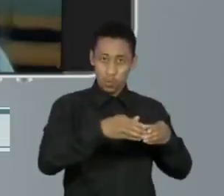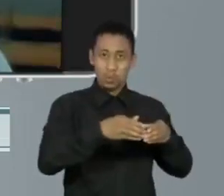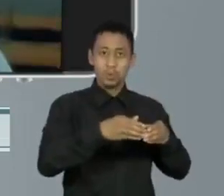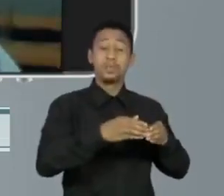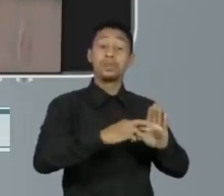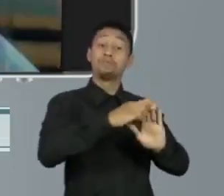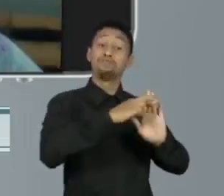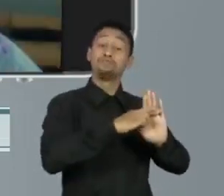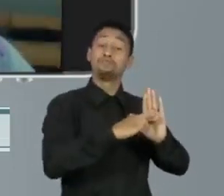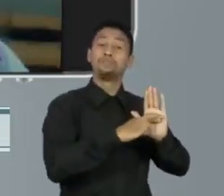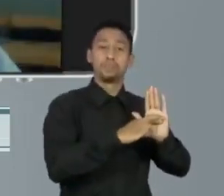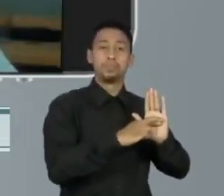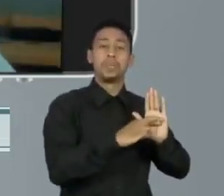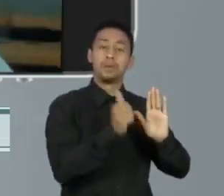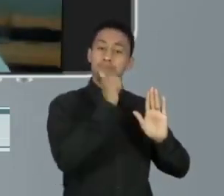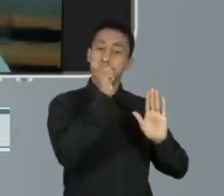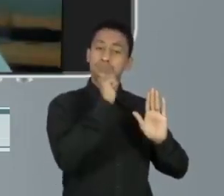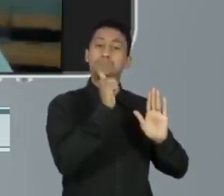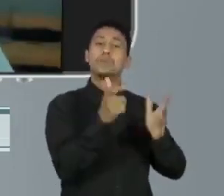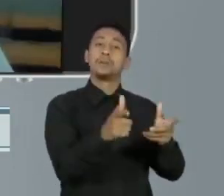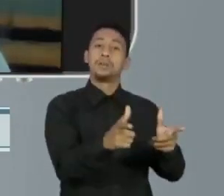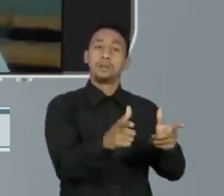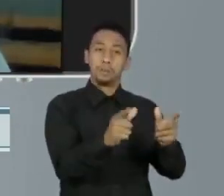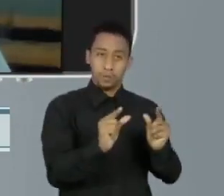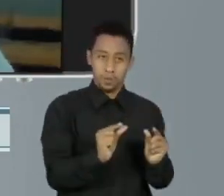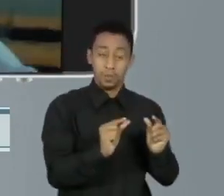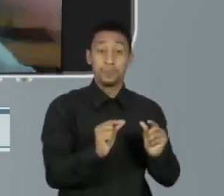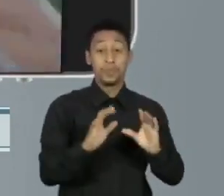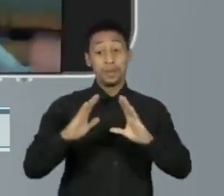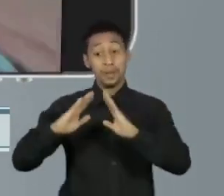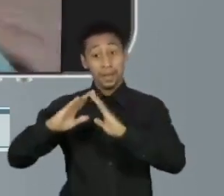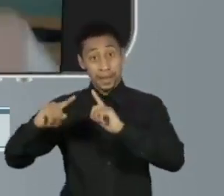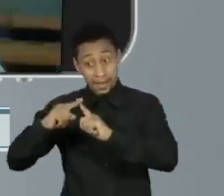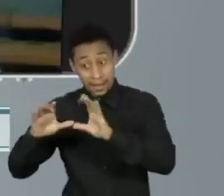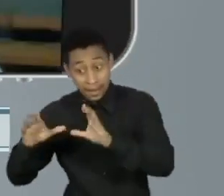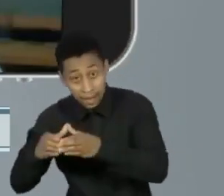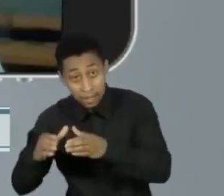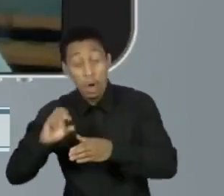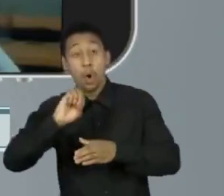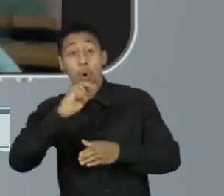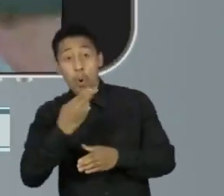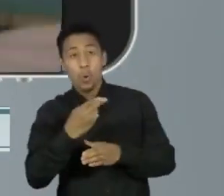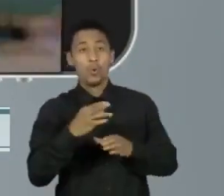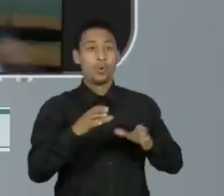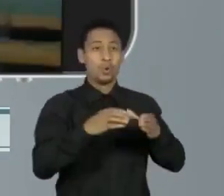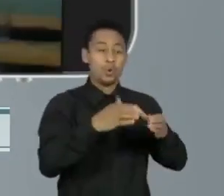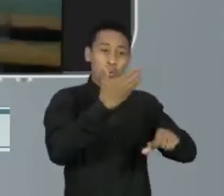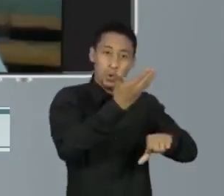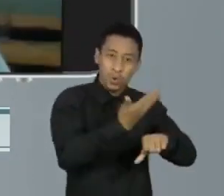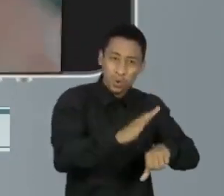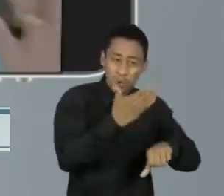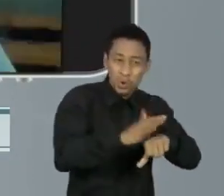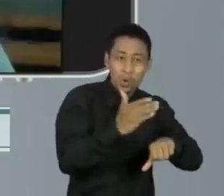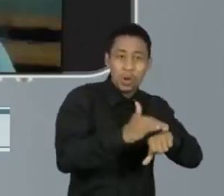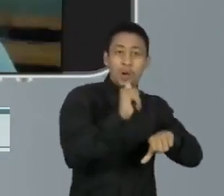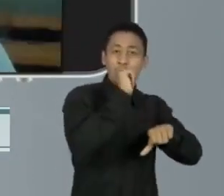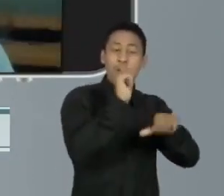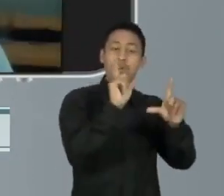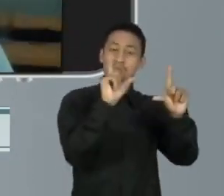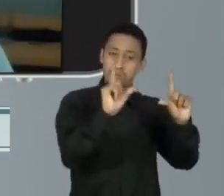consumo menor. Então o grupo da igreja ou o grupo dos alcoólicos anônimos, as pessoas estão tentando consumir menos.